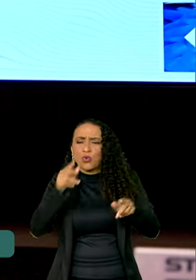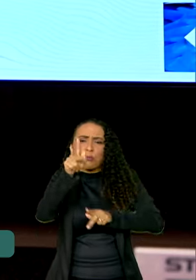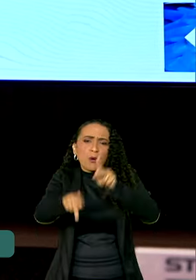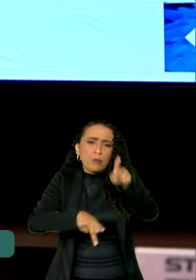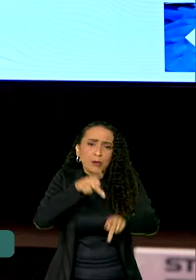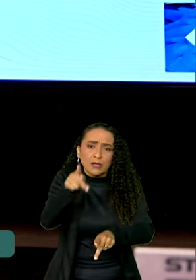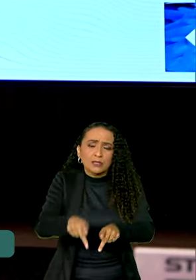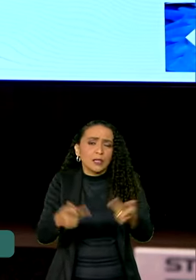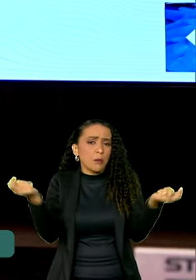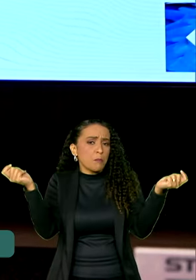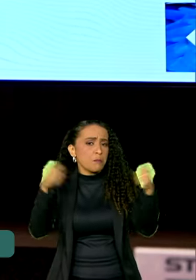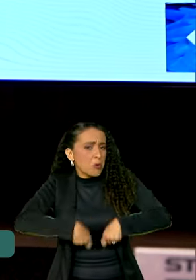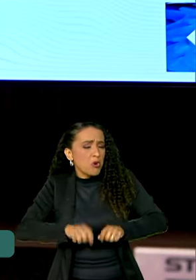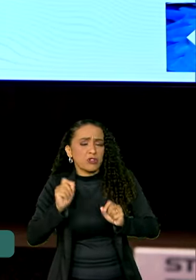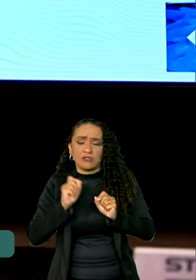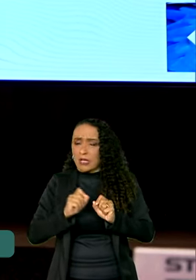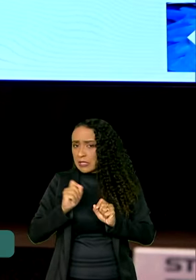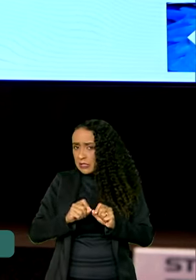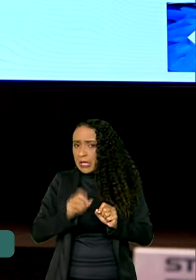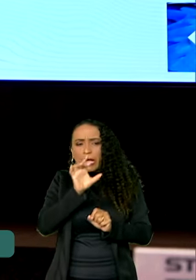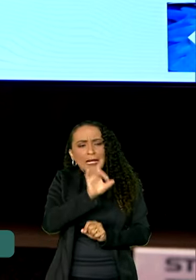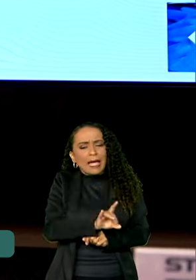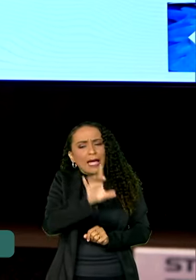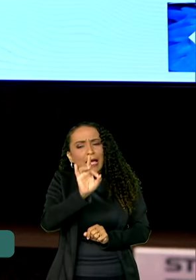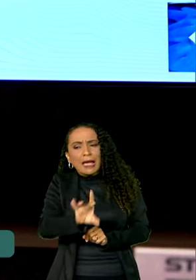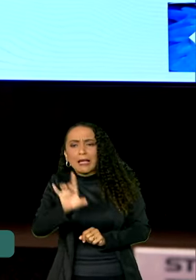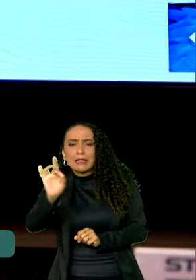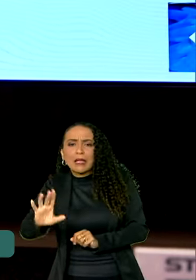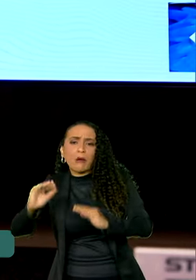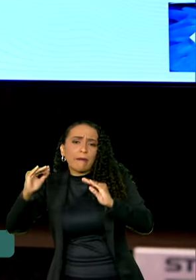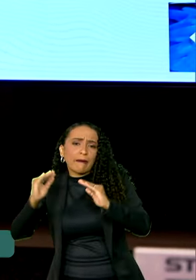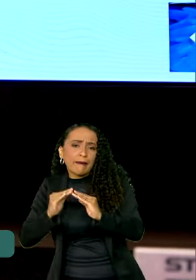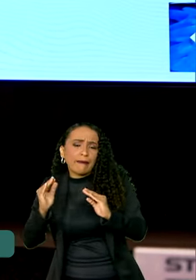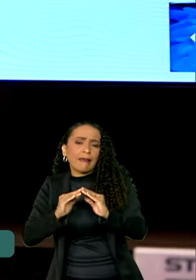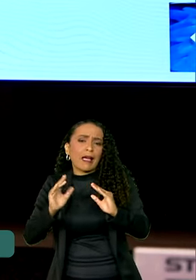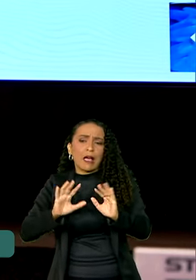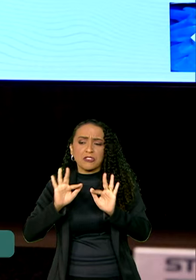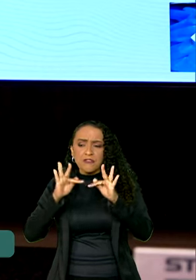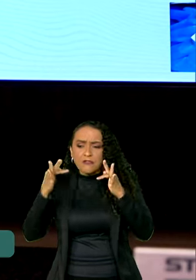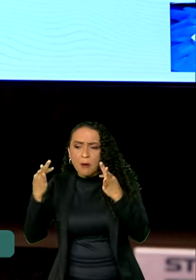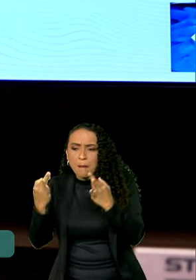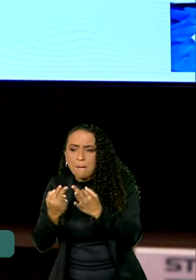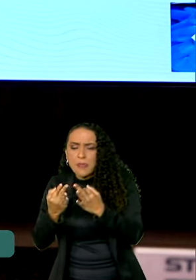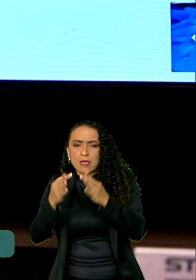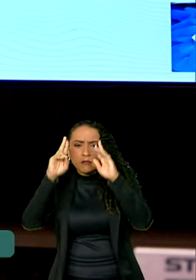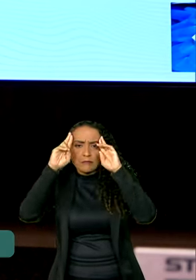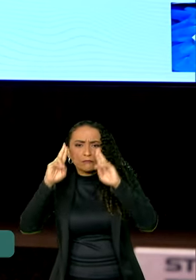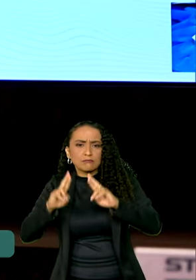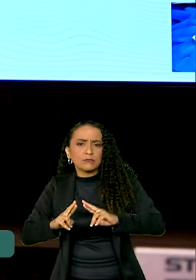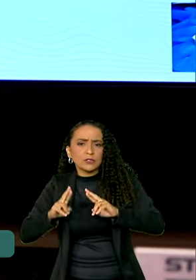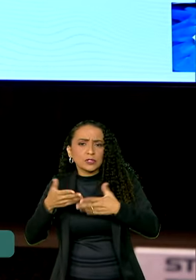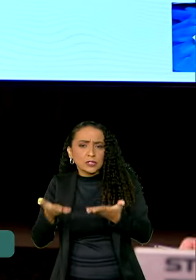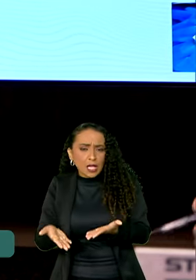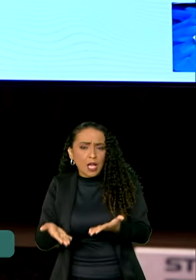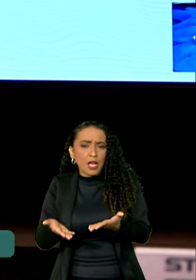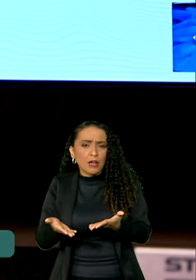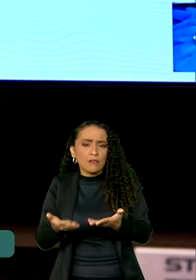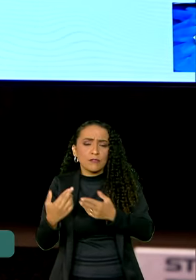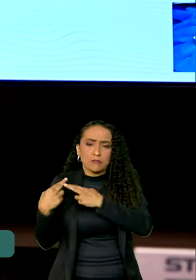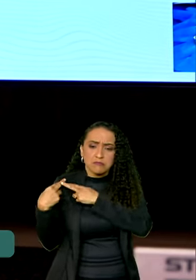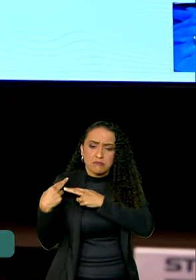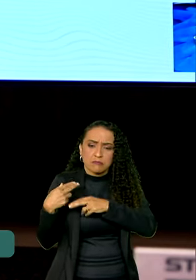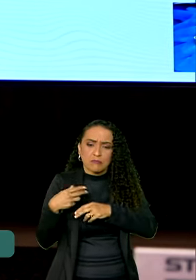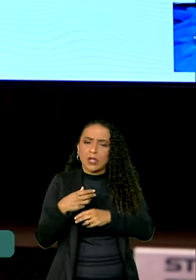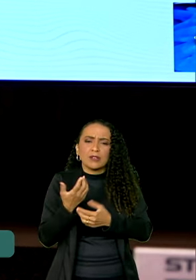população pode fazer. Cada um de nós, na nossa casa, com a nossa família, responsáveis por isso. Não